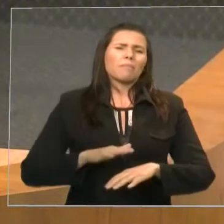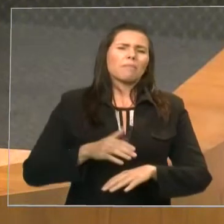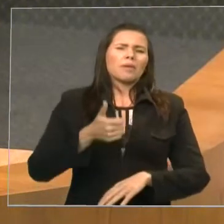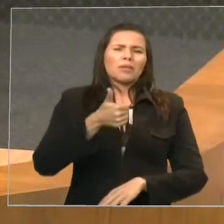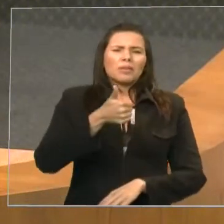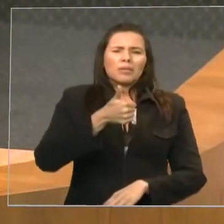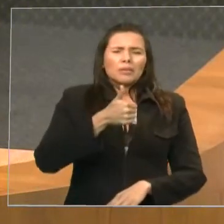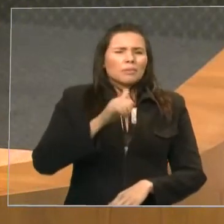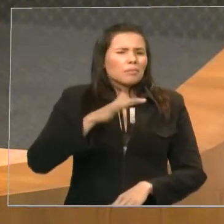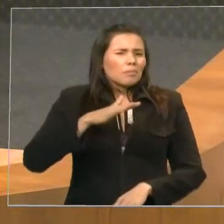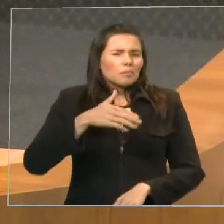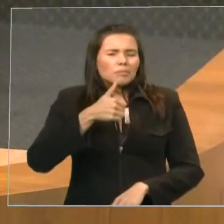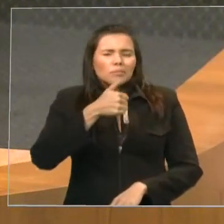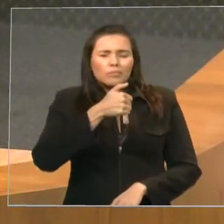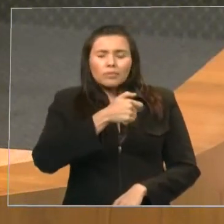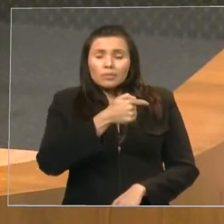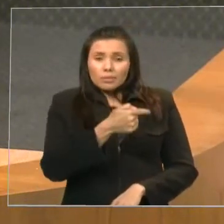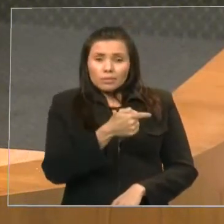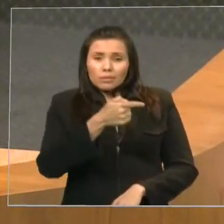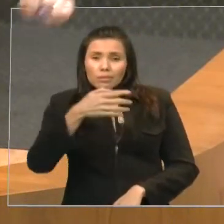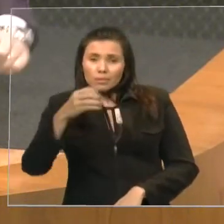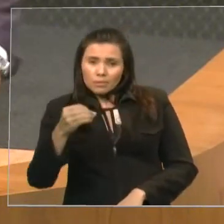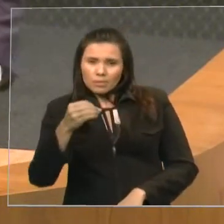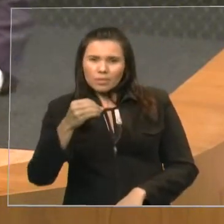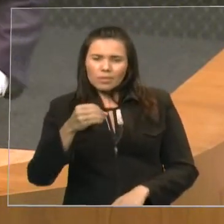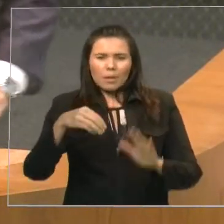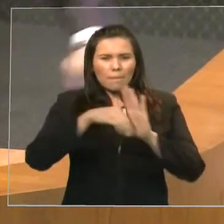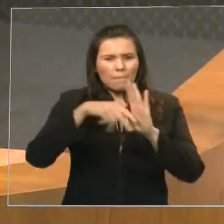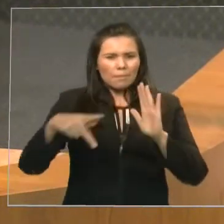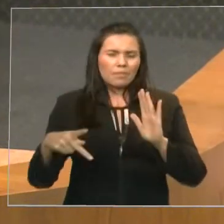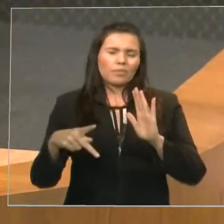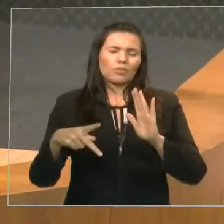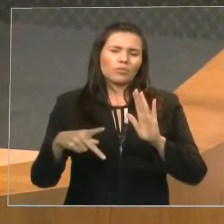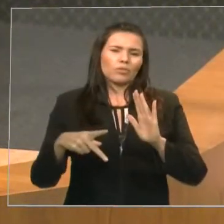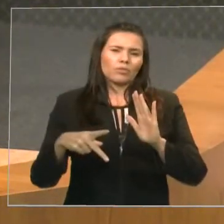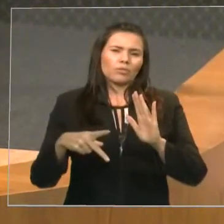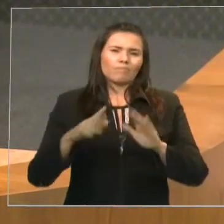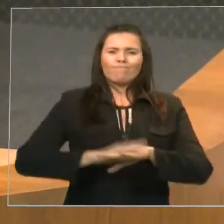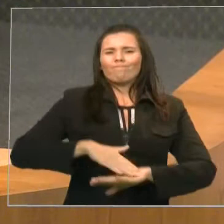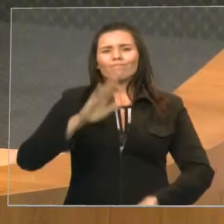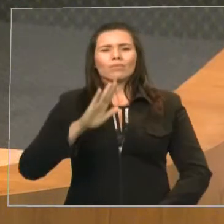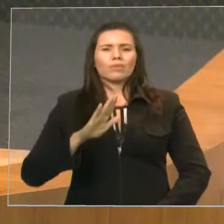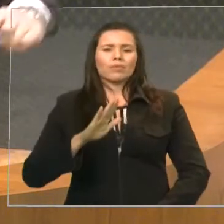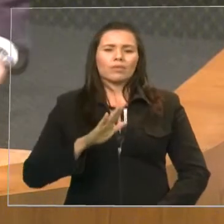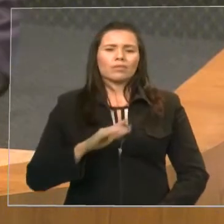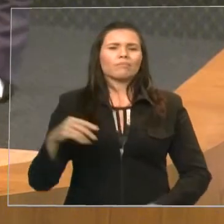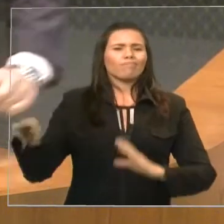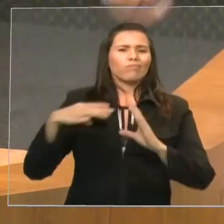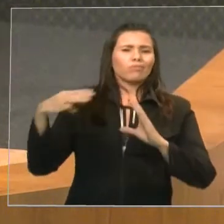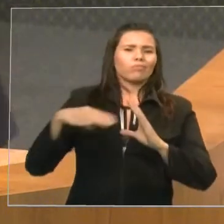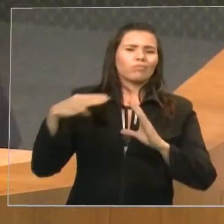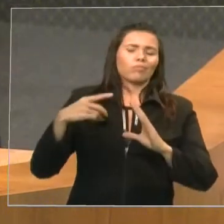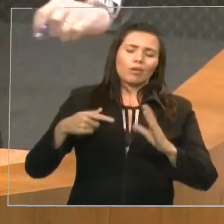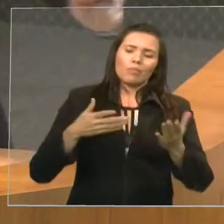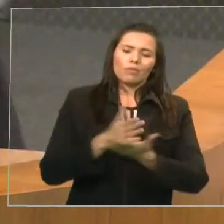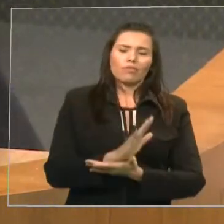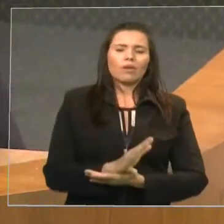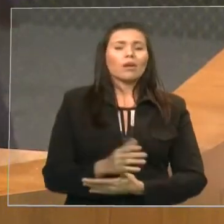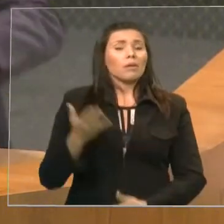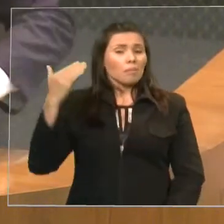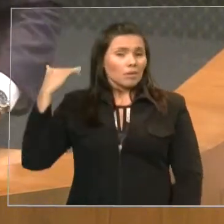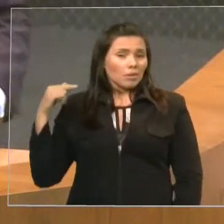sendo que ele escreveu um livro na época que ele foi deputado federal, que dizia que as medidas provisórias eram